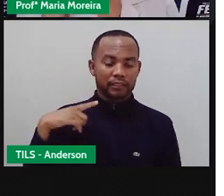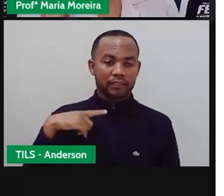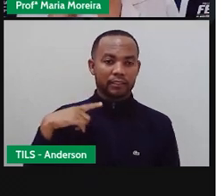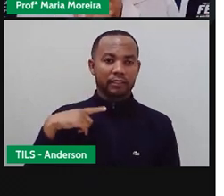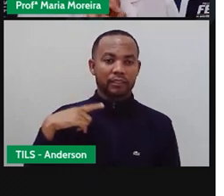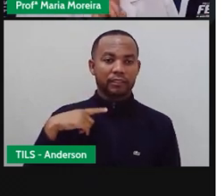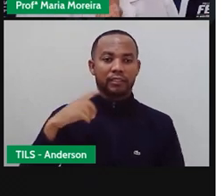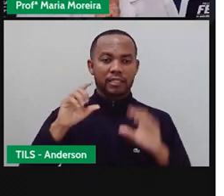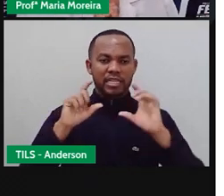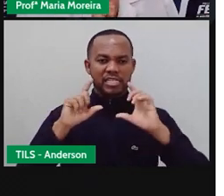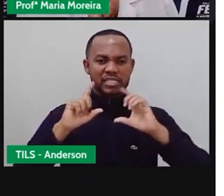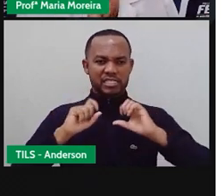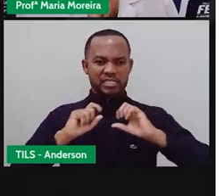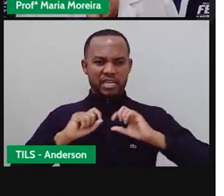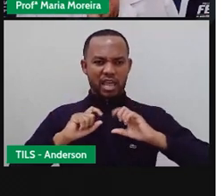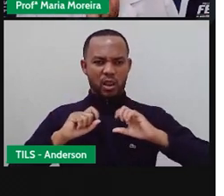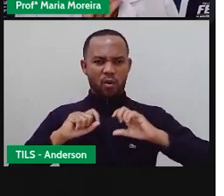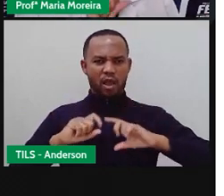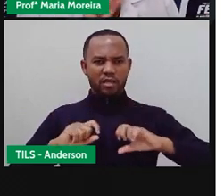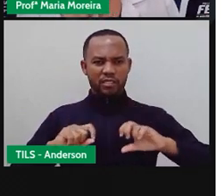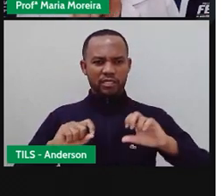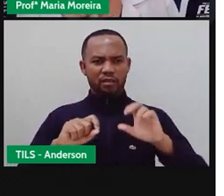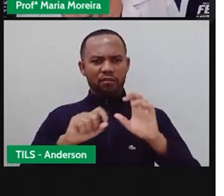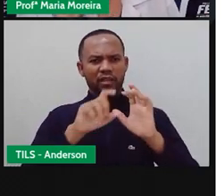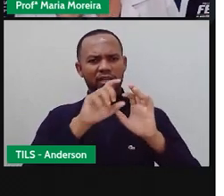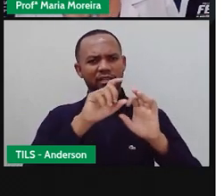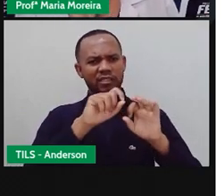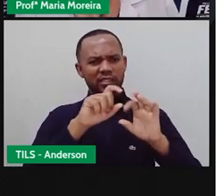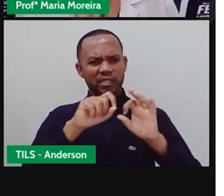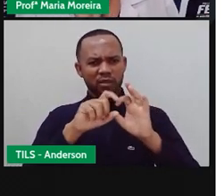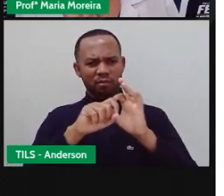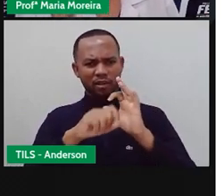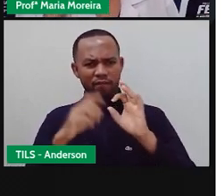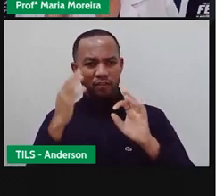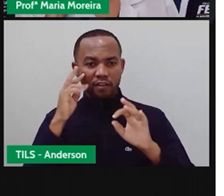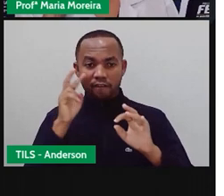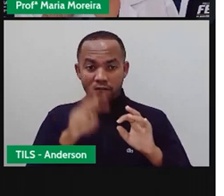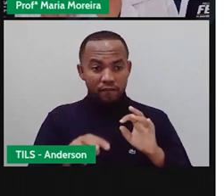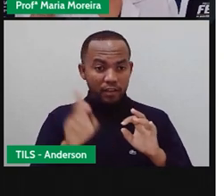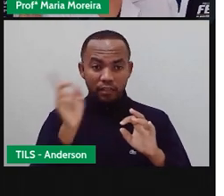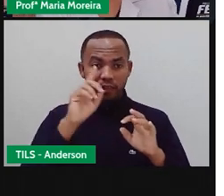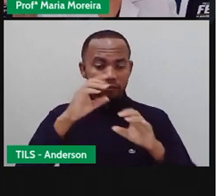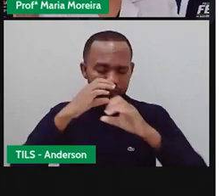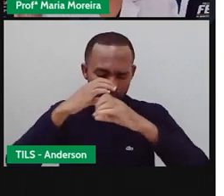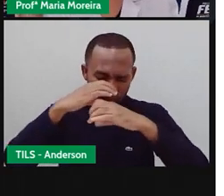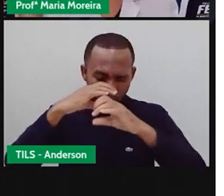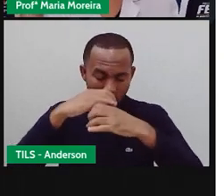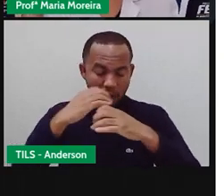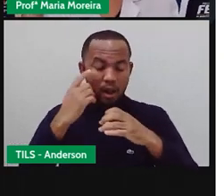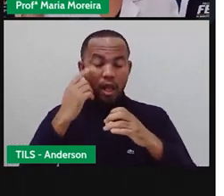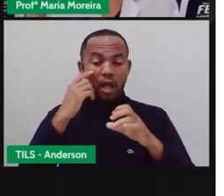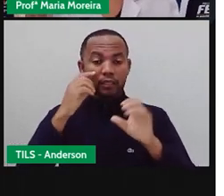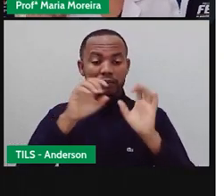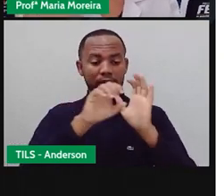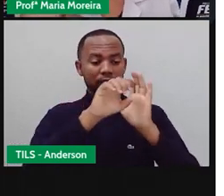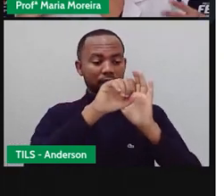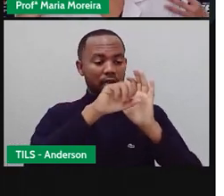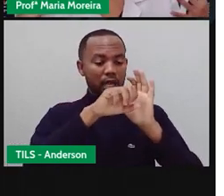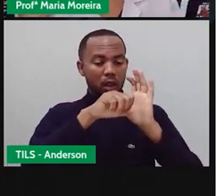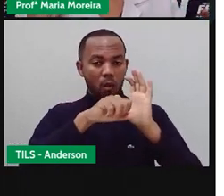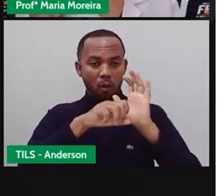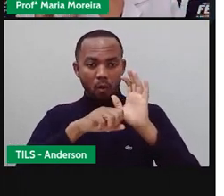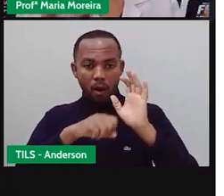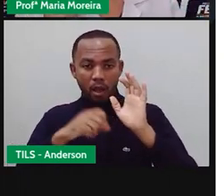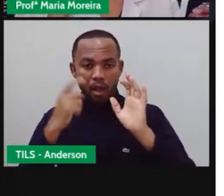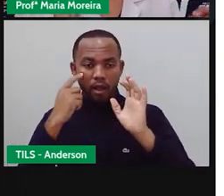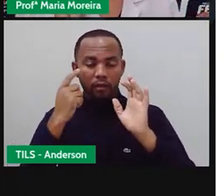menor parte do corpo A gente não consegue ver ela a olho nu Ou seja, olhando assim a não consegue A gente precisa de um